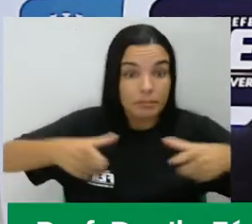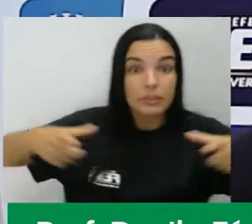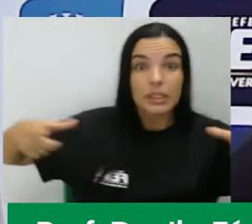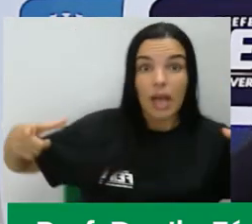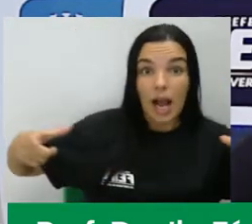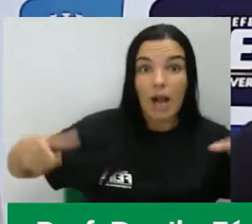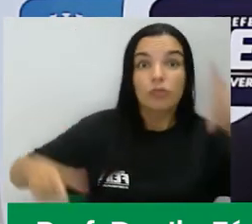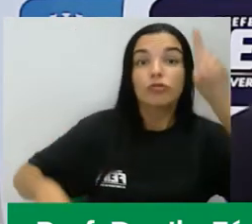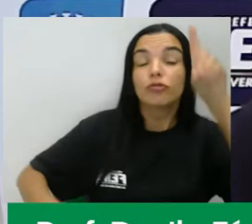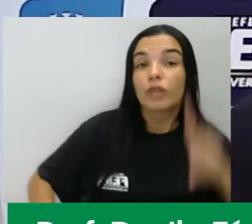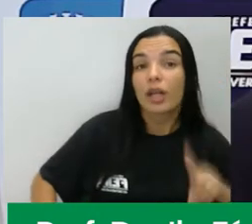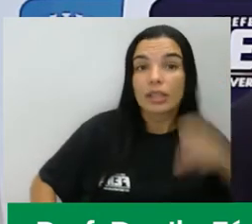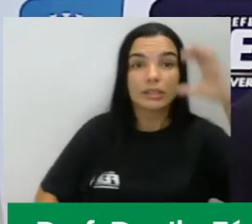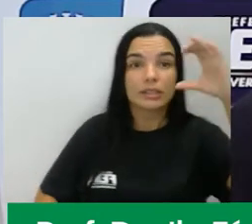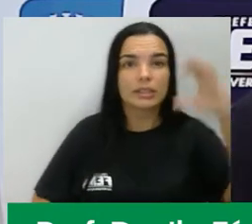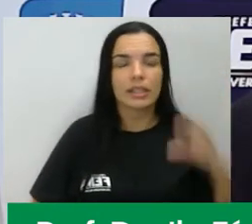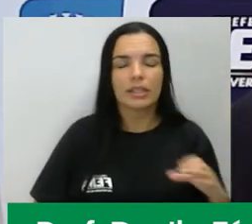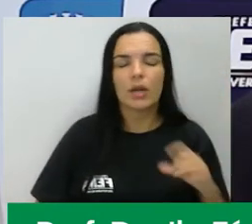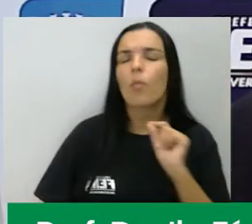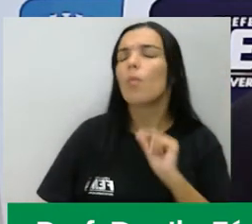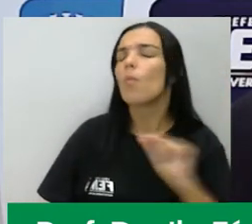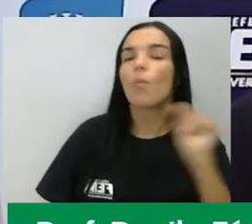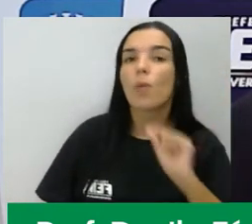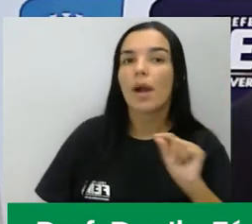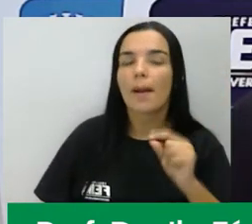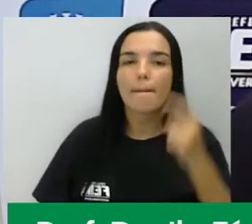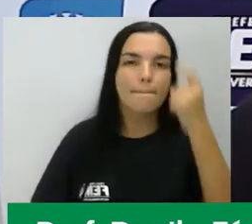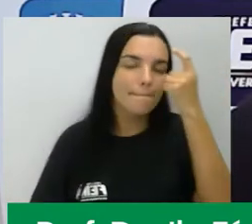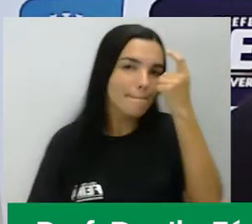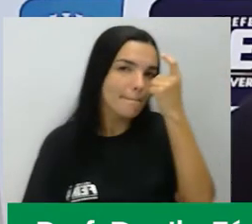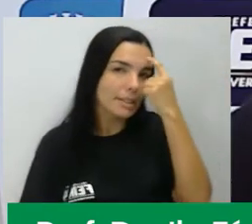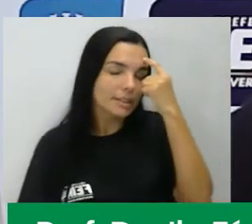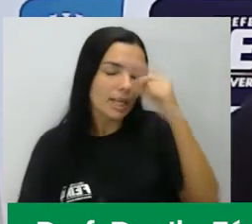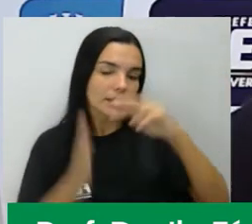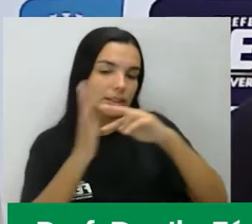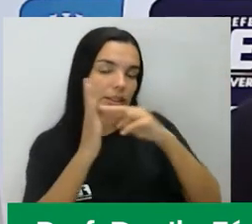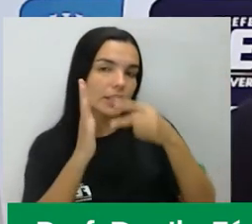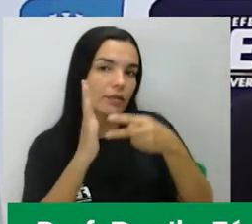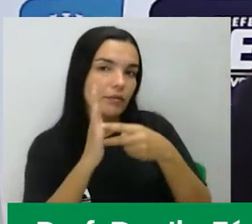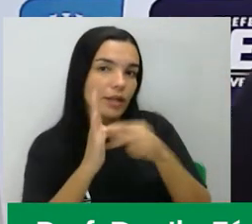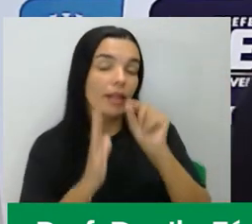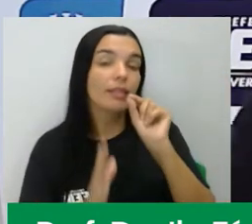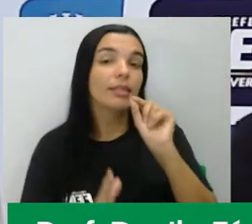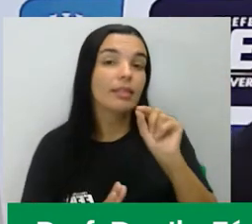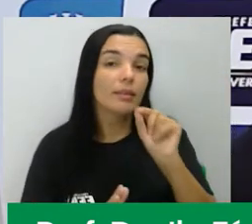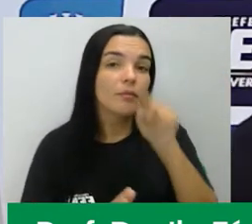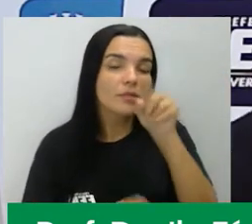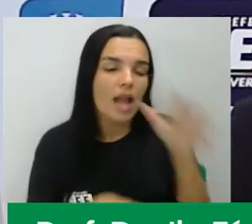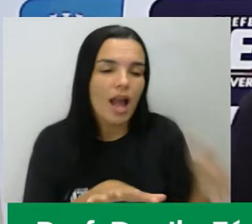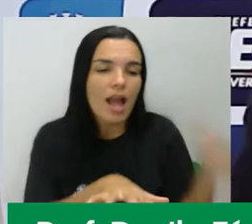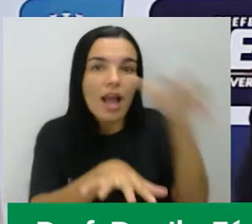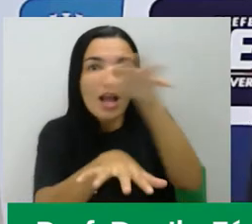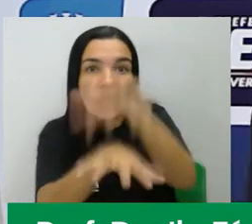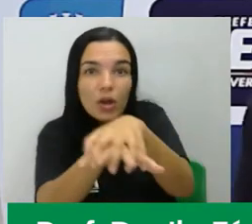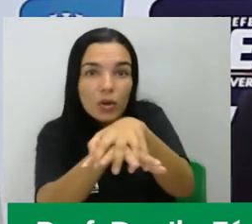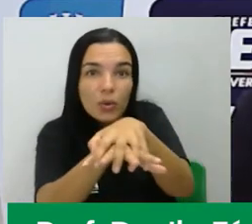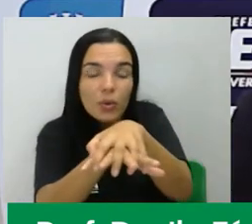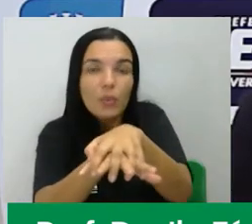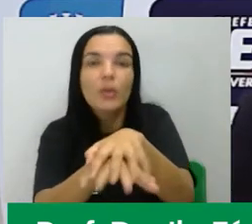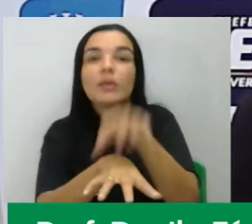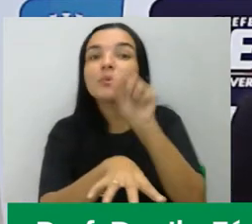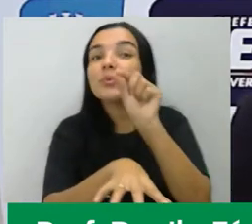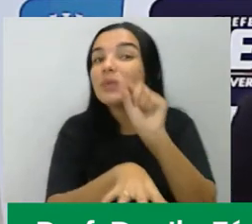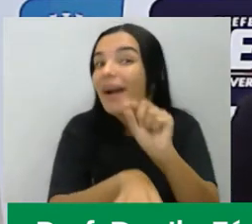direito de cidadão e pensar que a cidadania significa também você ser incluído na